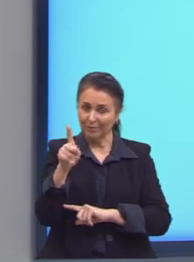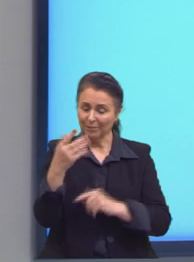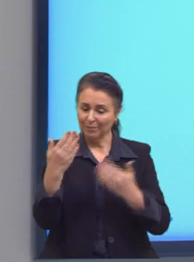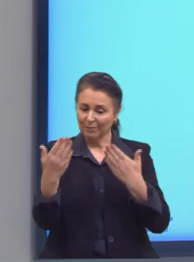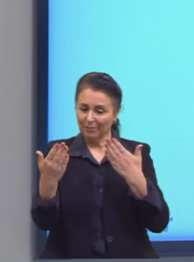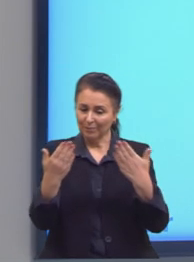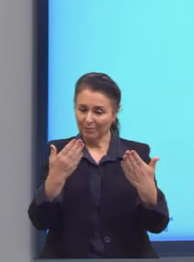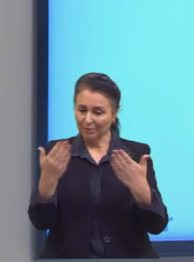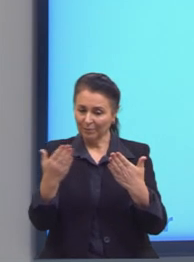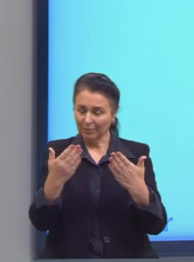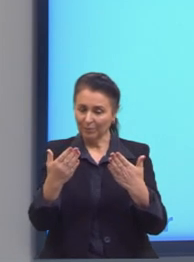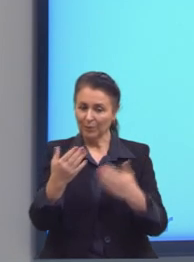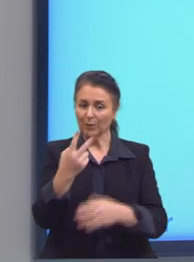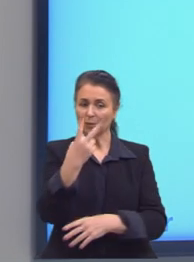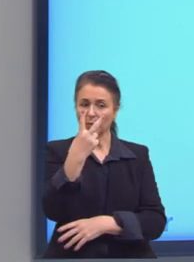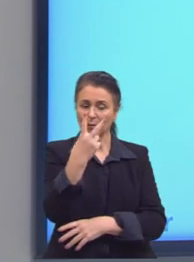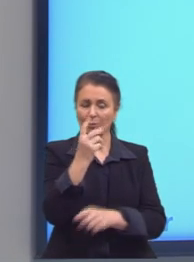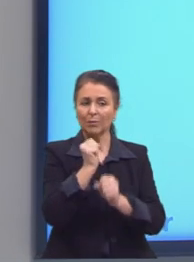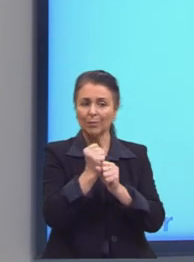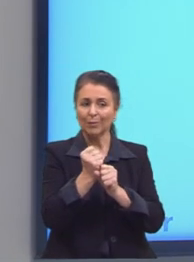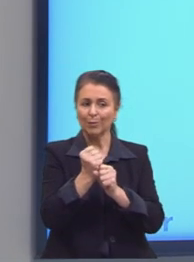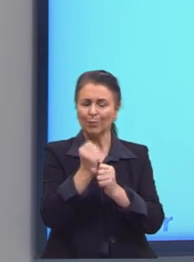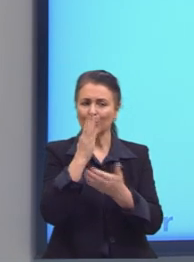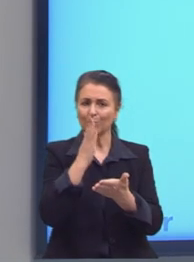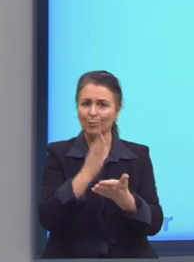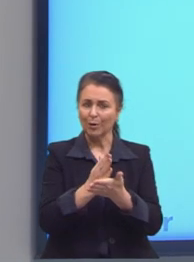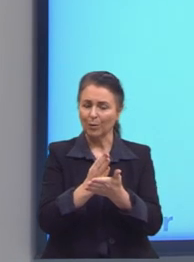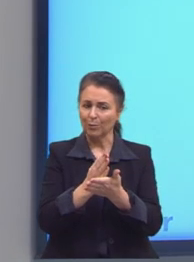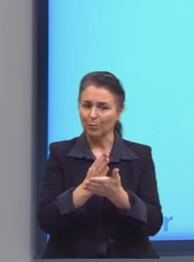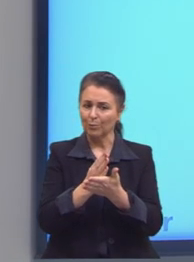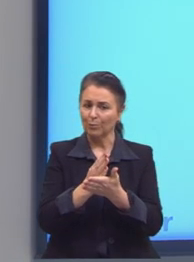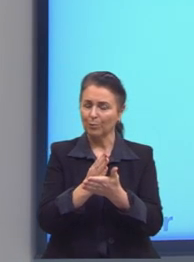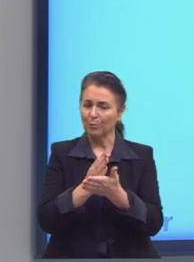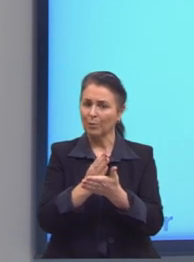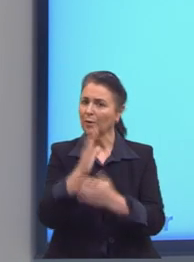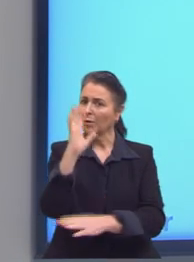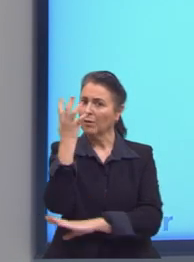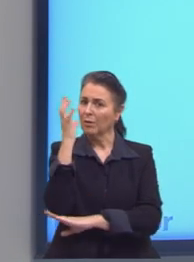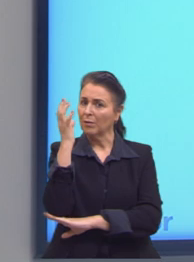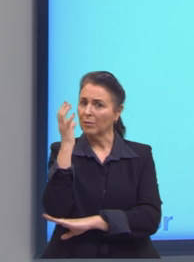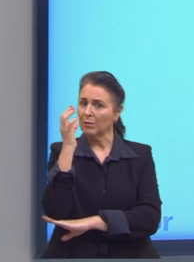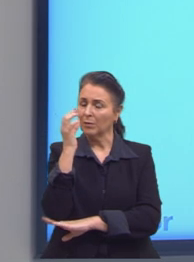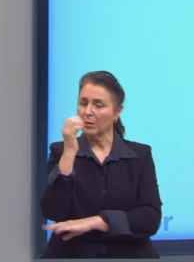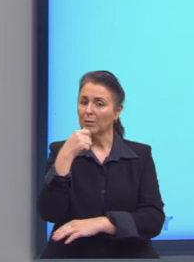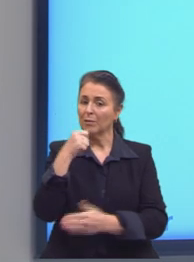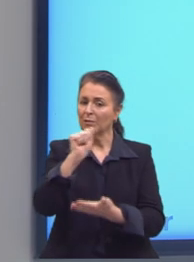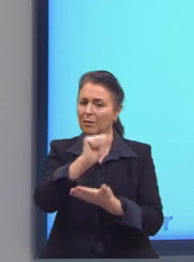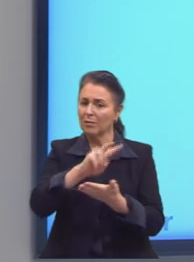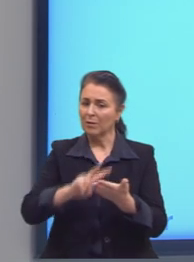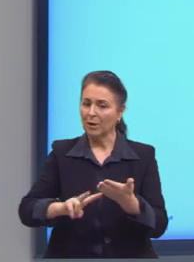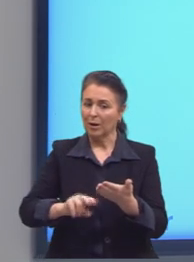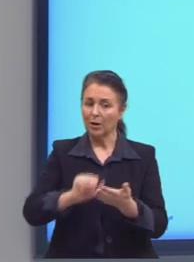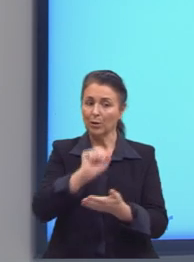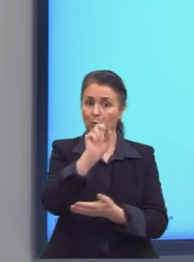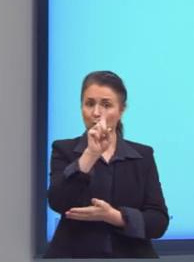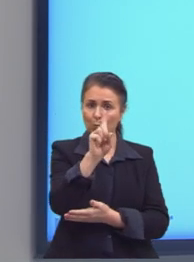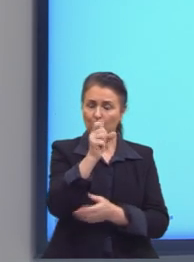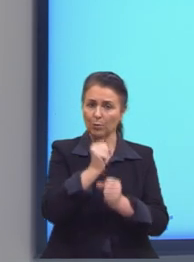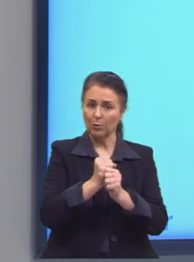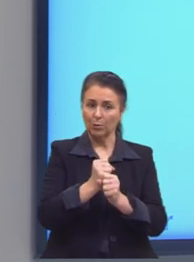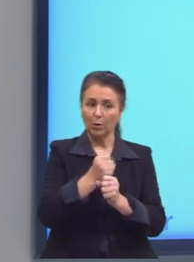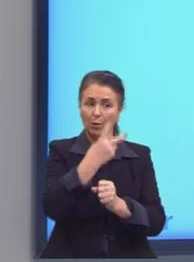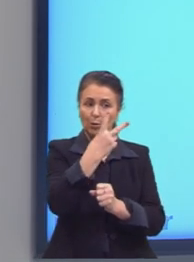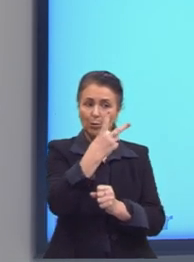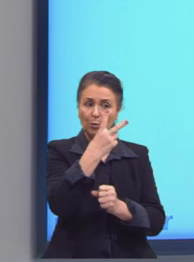que ela tinha dois anos e meio de plantio, e ela vai variar, então, em um ano de dois e meio, acrescido de um ano,